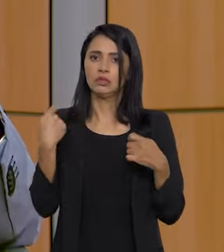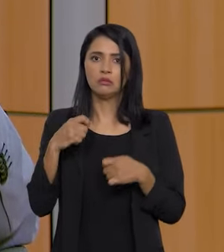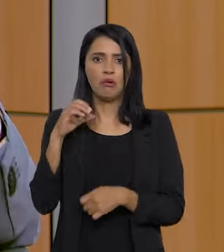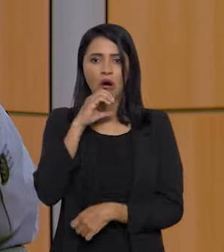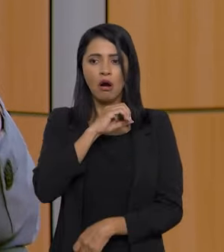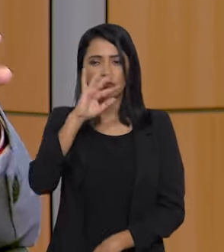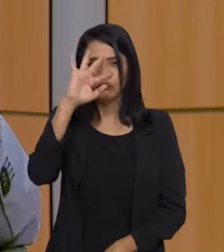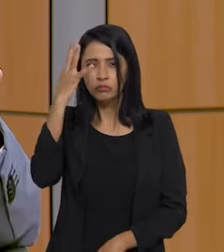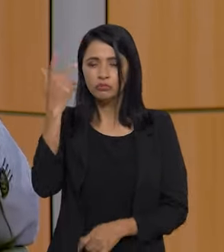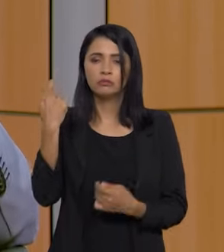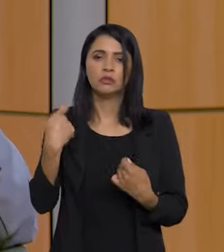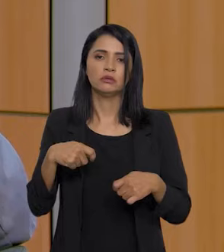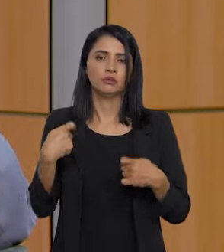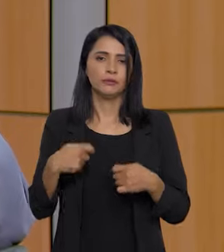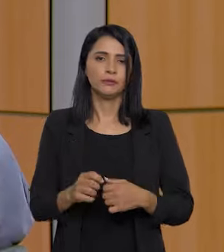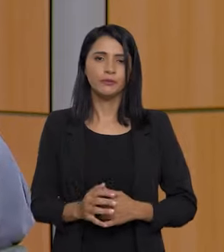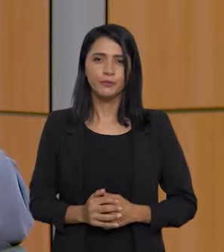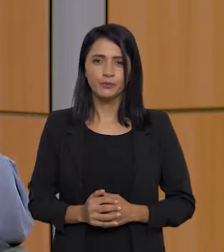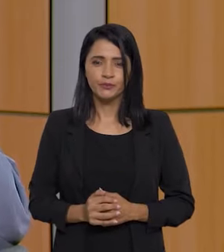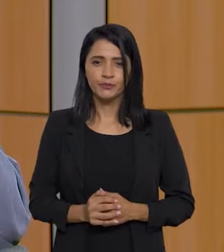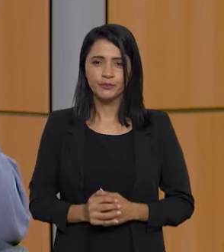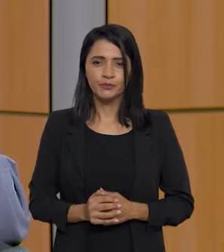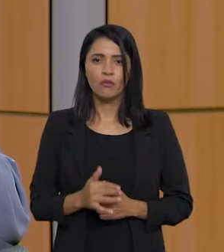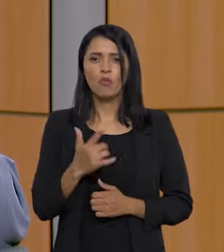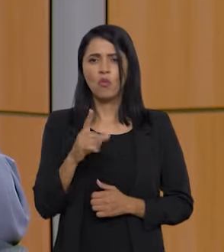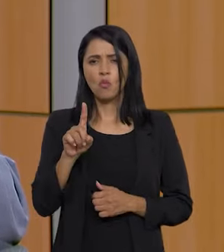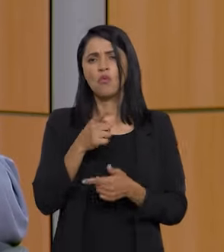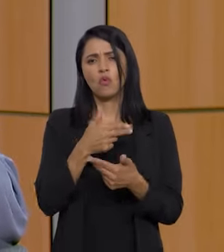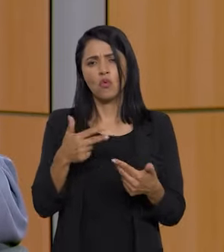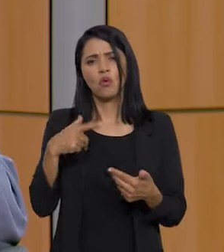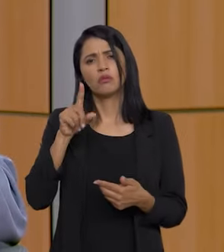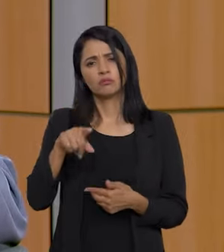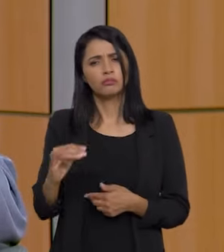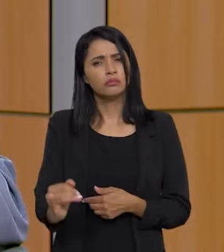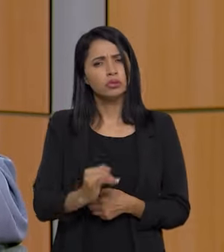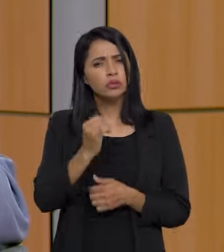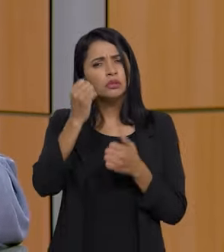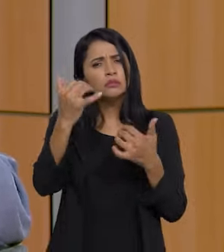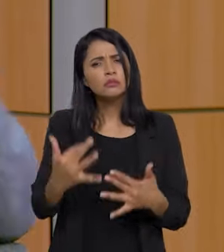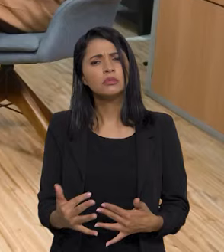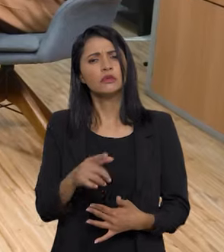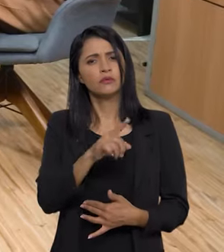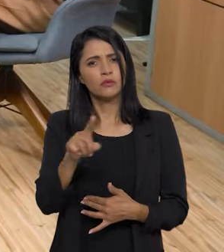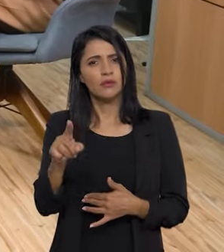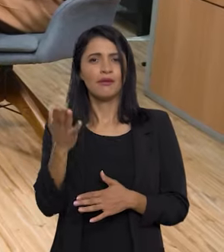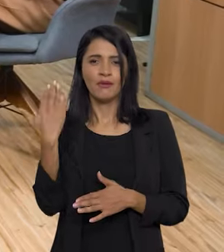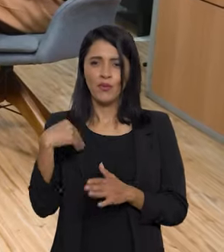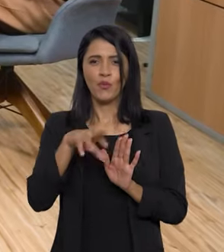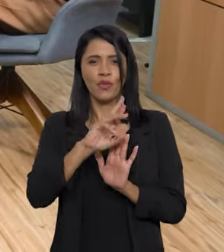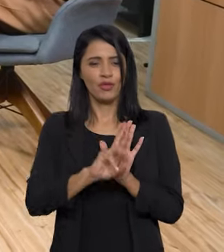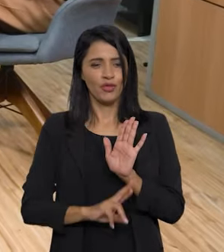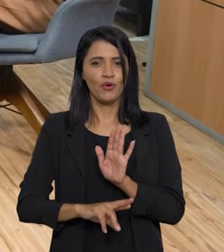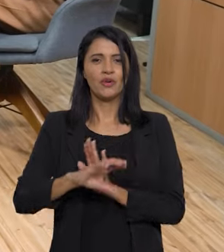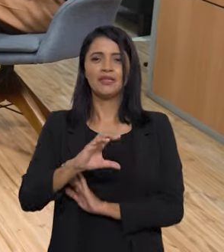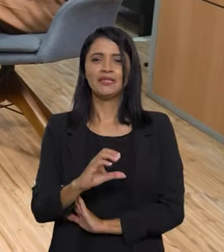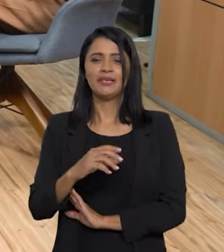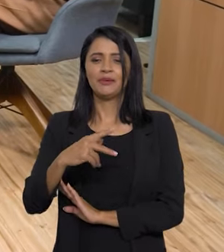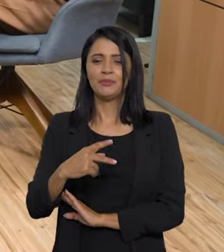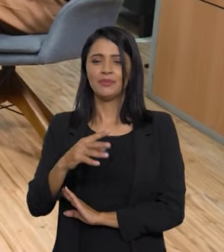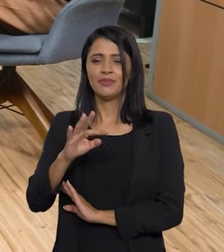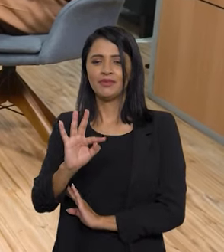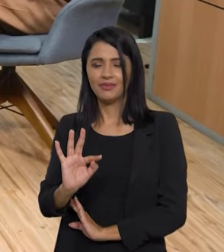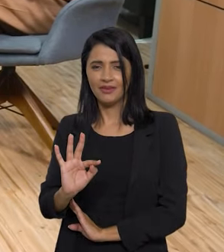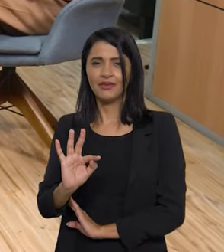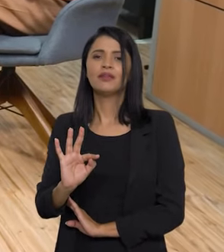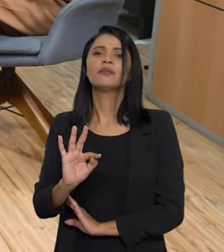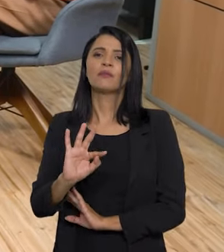resolvidos rapidamente. Graciela, uma coisa que eu acho importante dizer para você, saiu agora o relatório da CPT, da